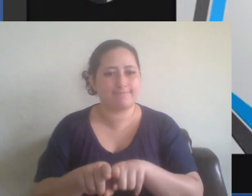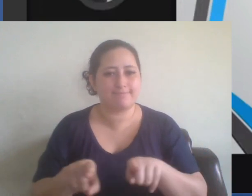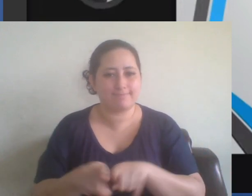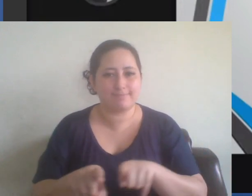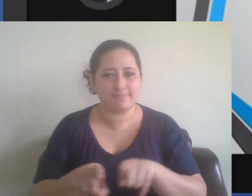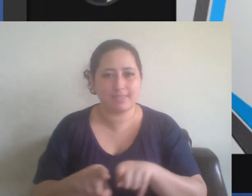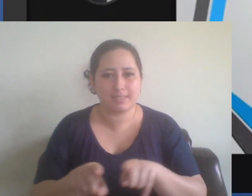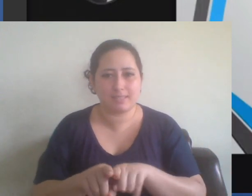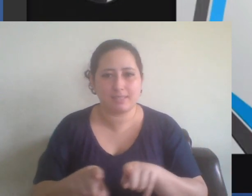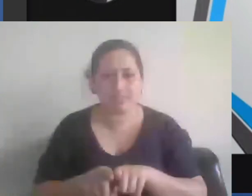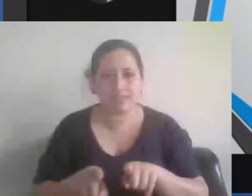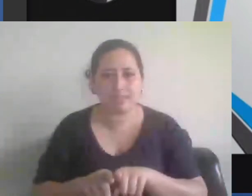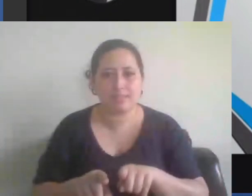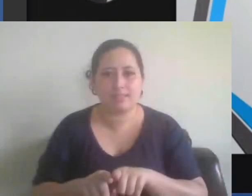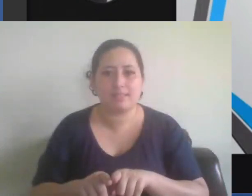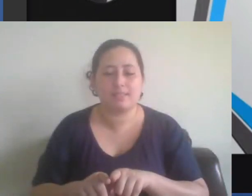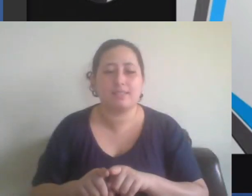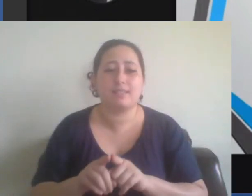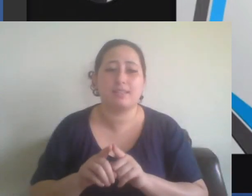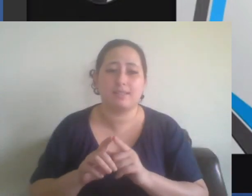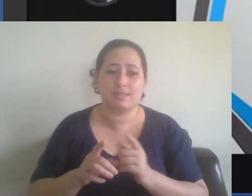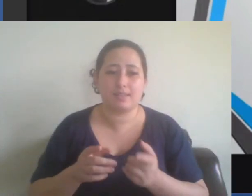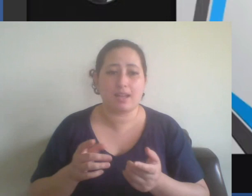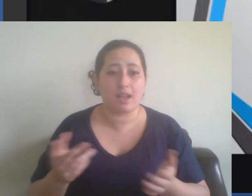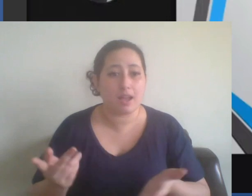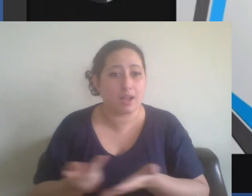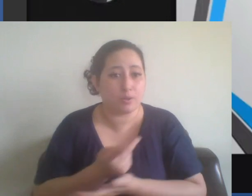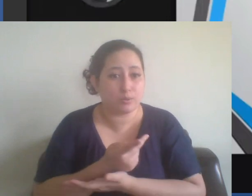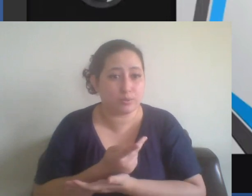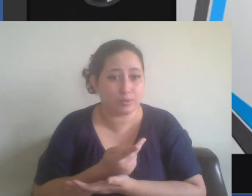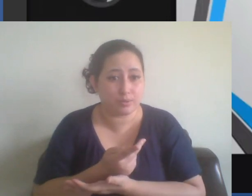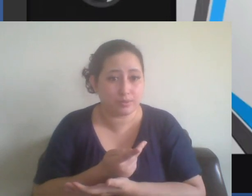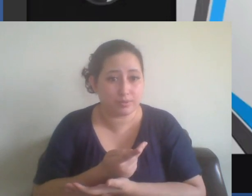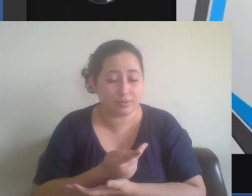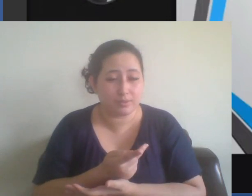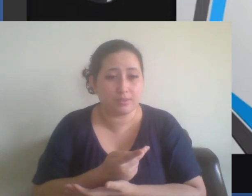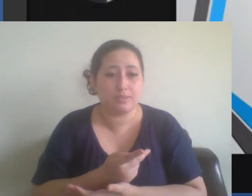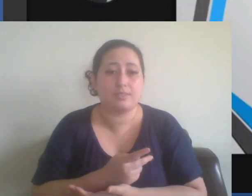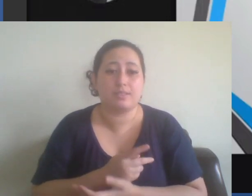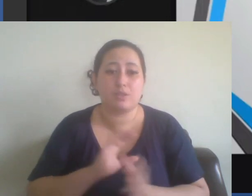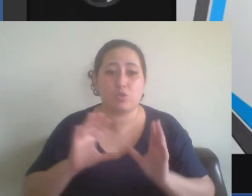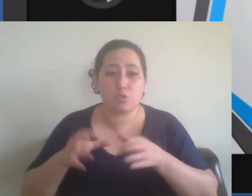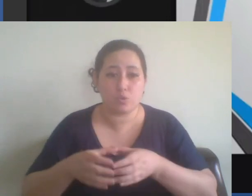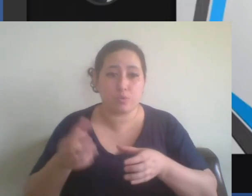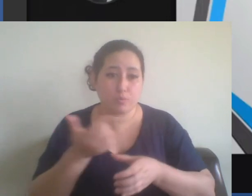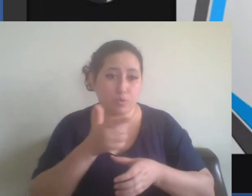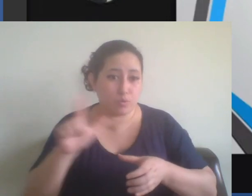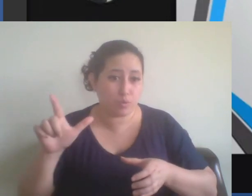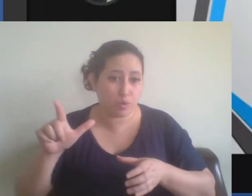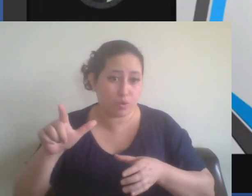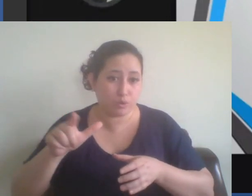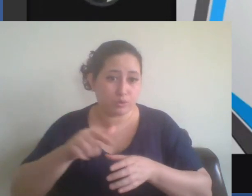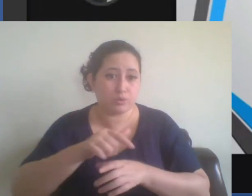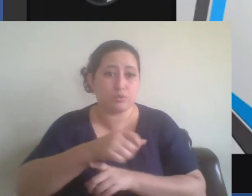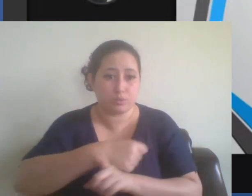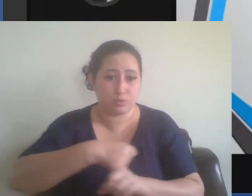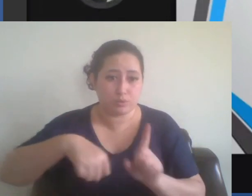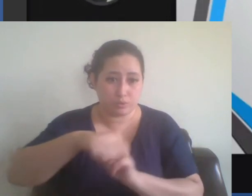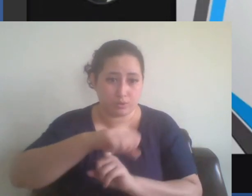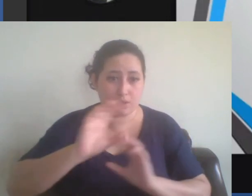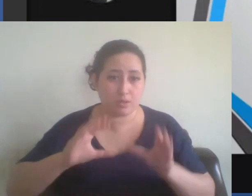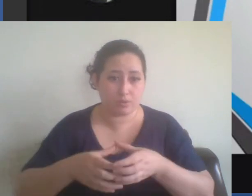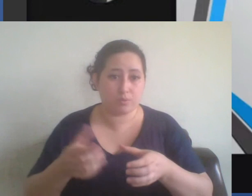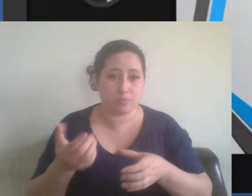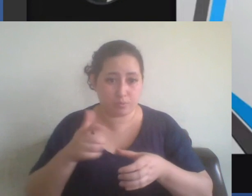o advento de uma outra classe social que vai trazer